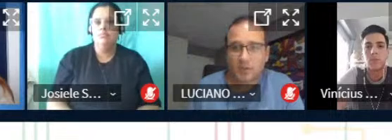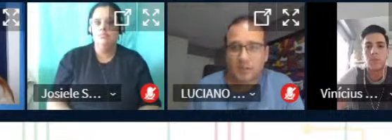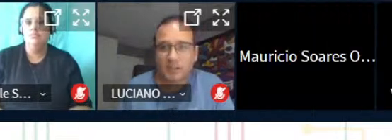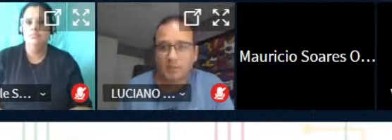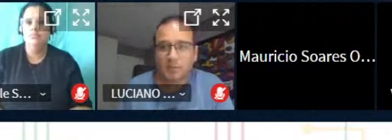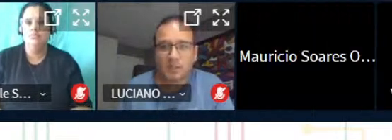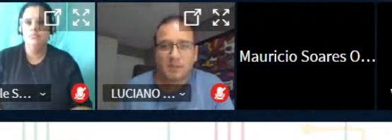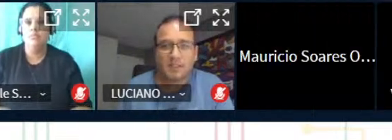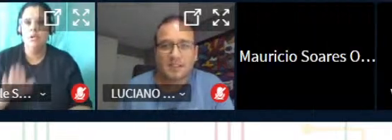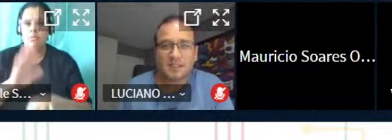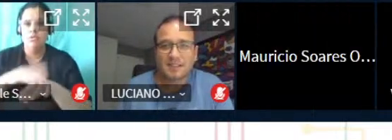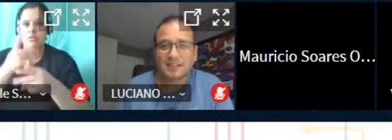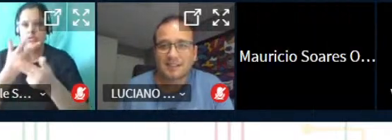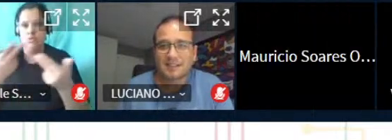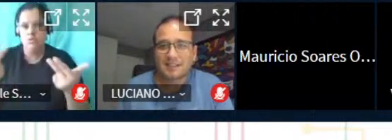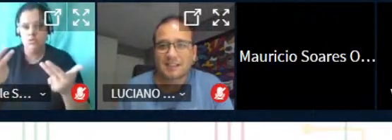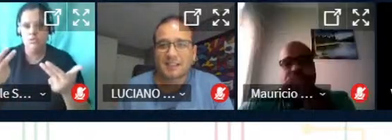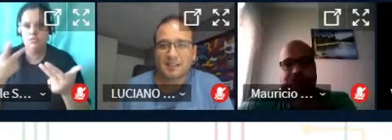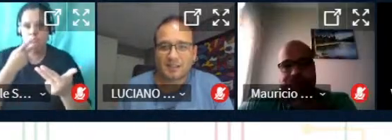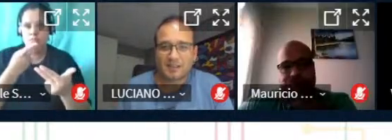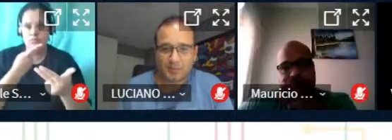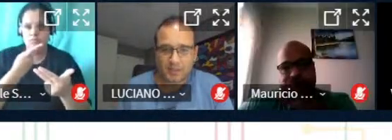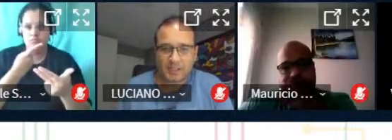mais alguma coisa você não a considerar?